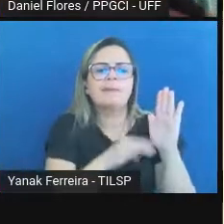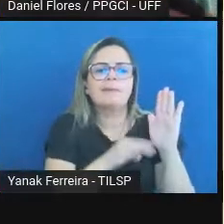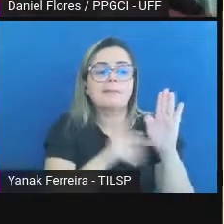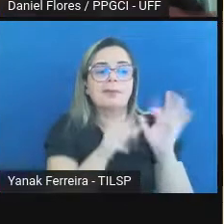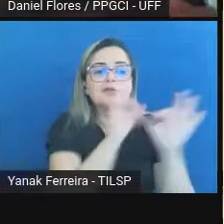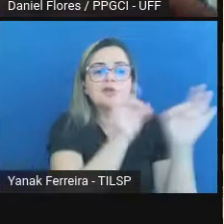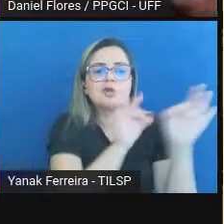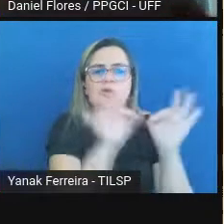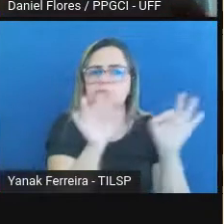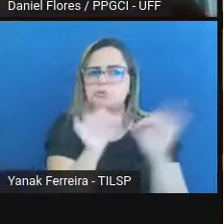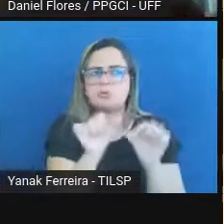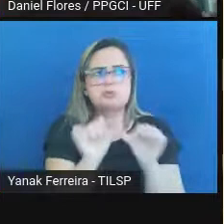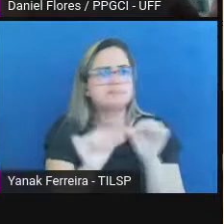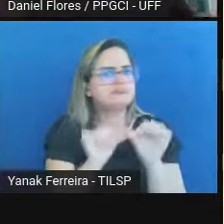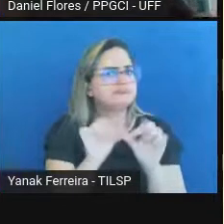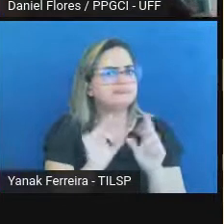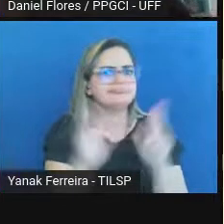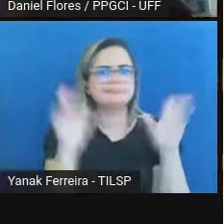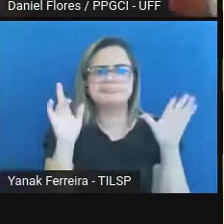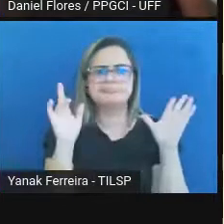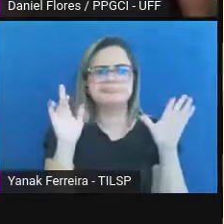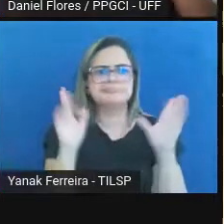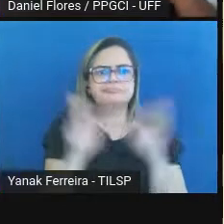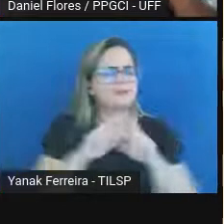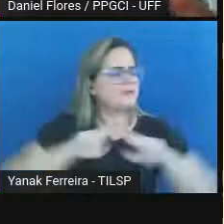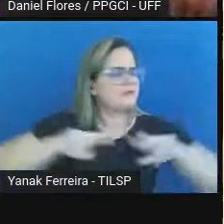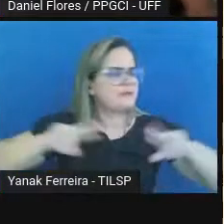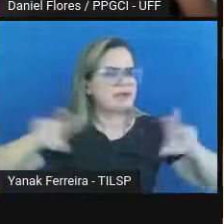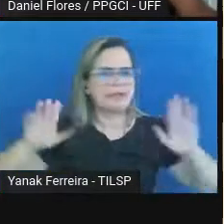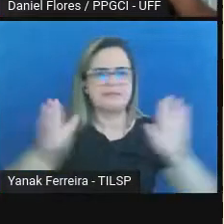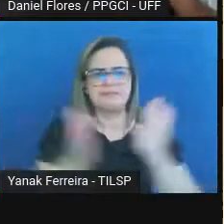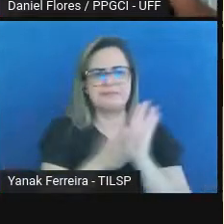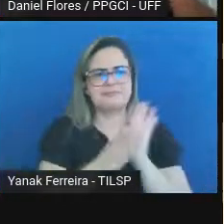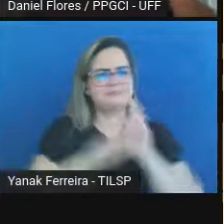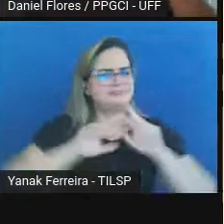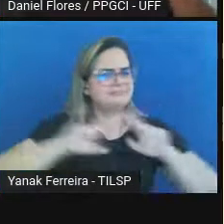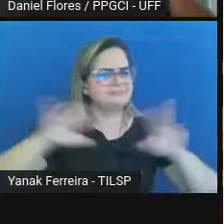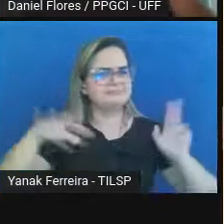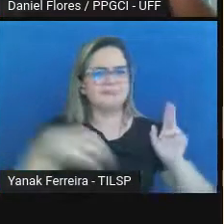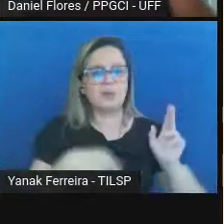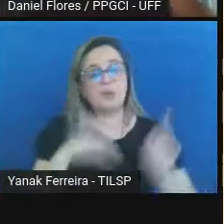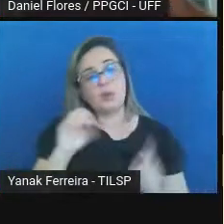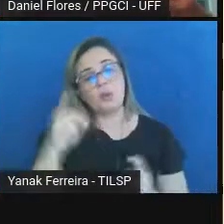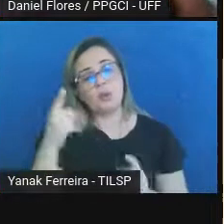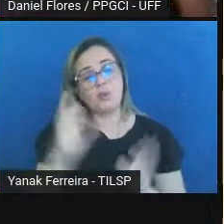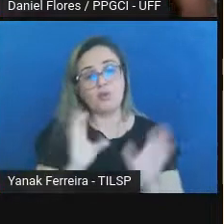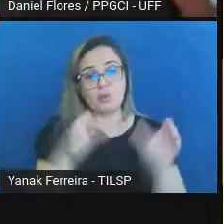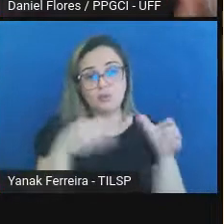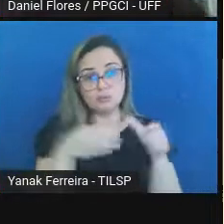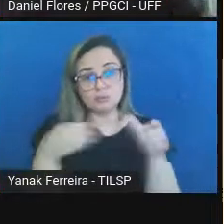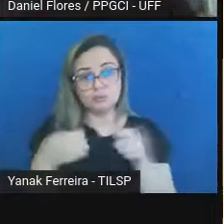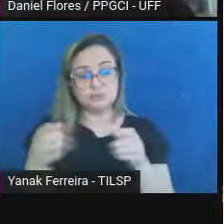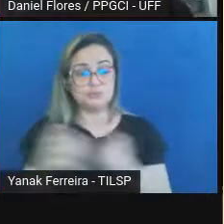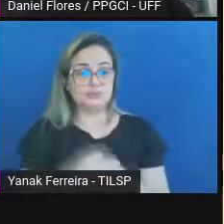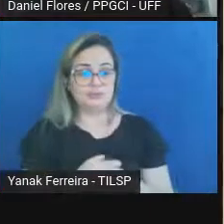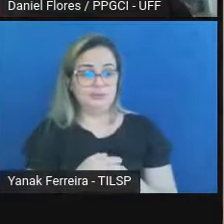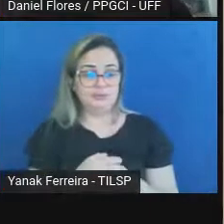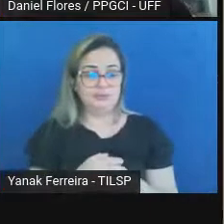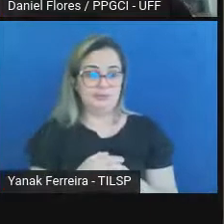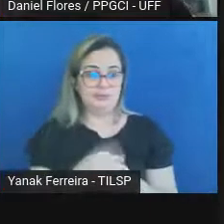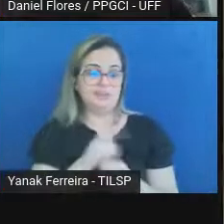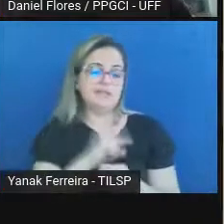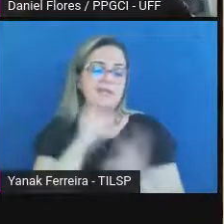maneiras e diferentes propósitos. ou um conjunto de serviços que a instituição oferece aos membros da sua